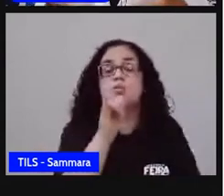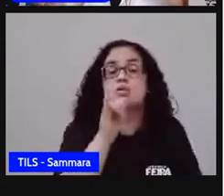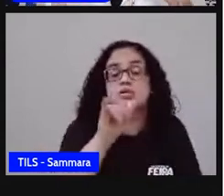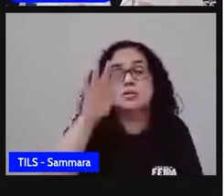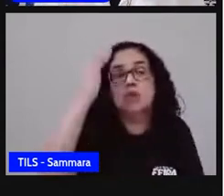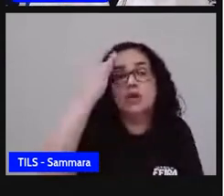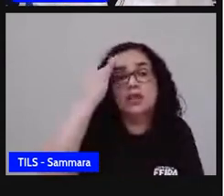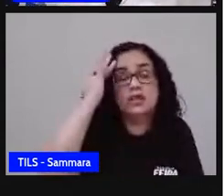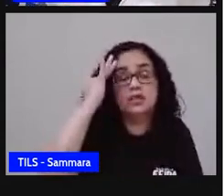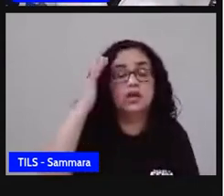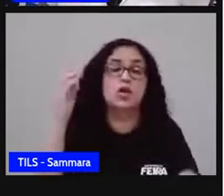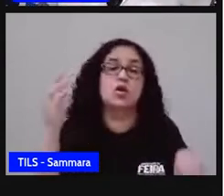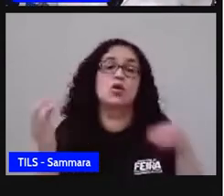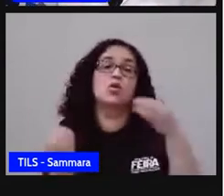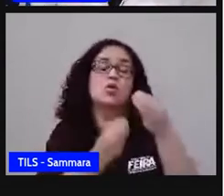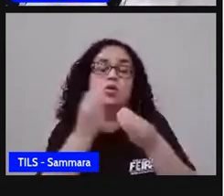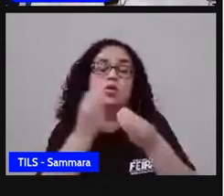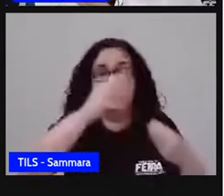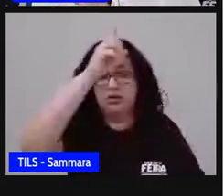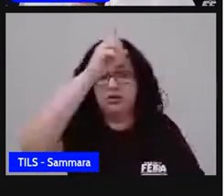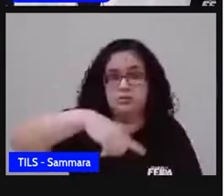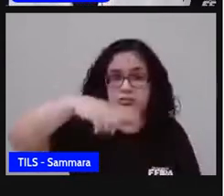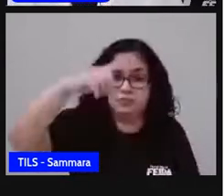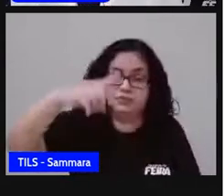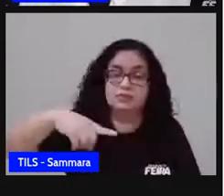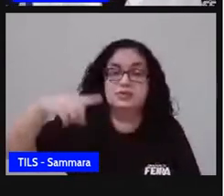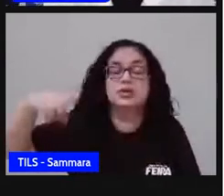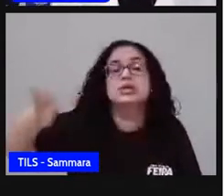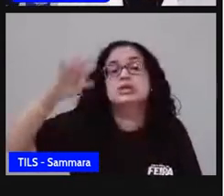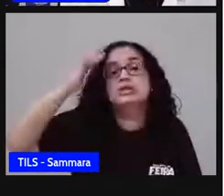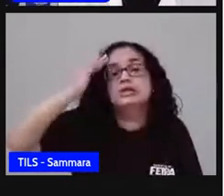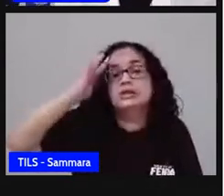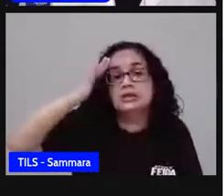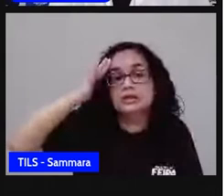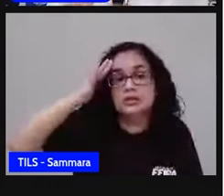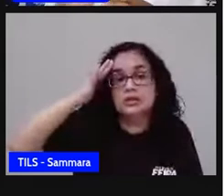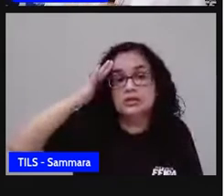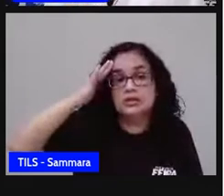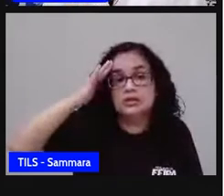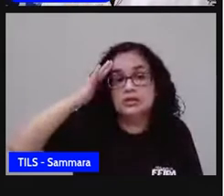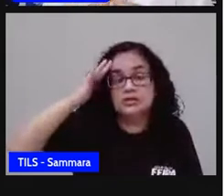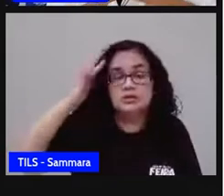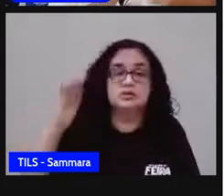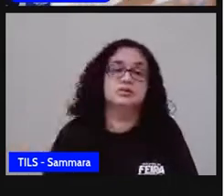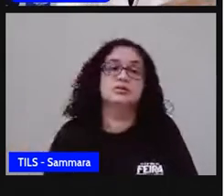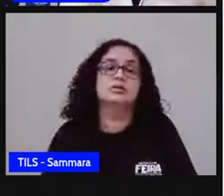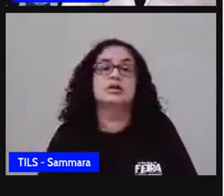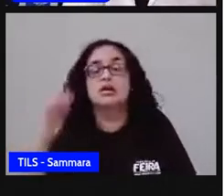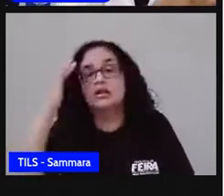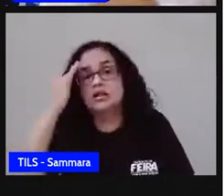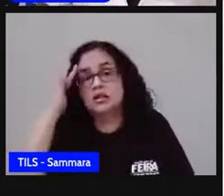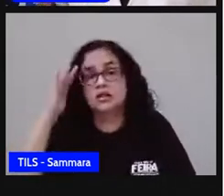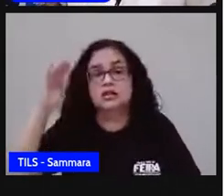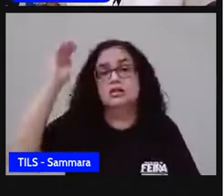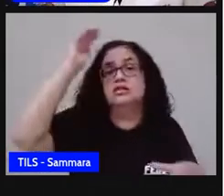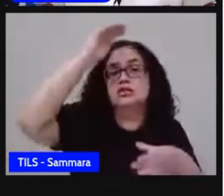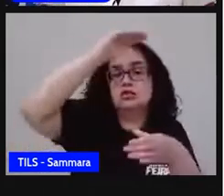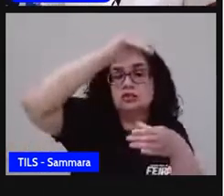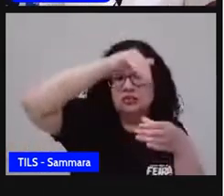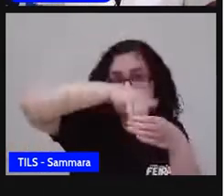entender o funcionamento de um gráfico. E a gente, entendendo o funcionamento de um gráfico, aí a gente vai entender ele dentro